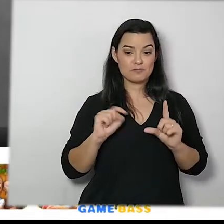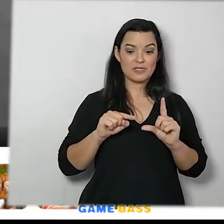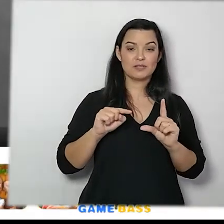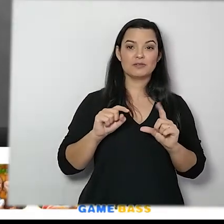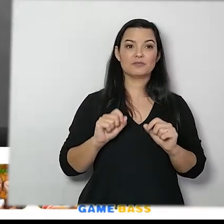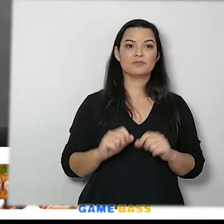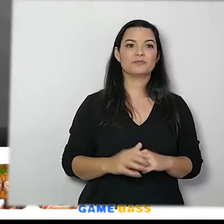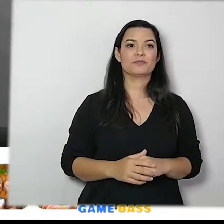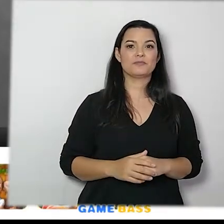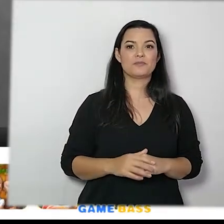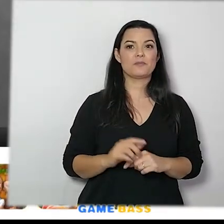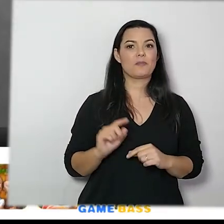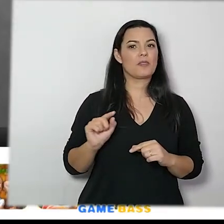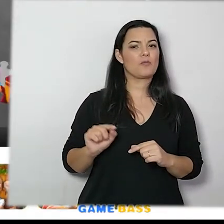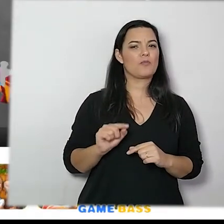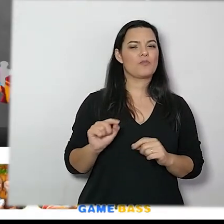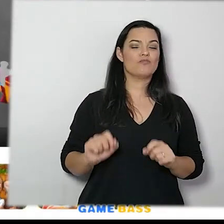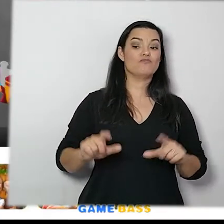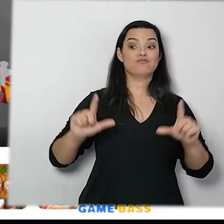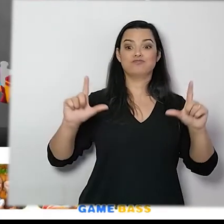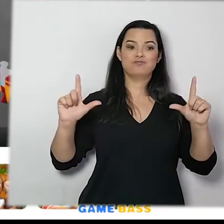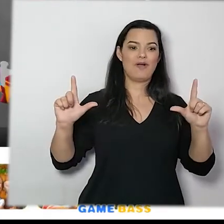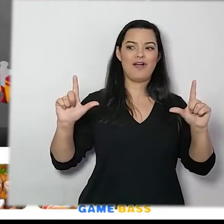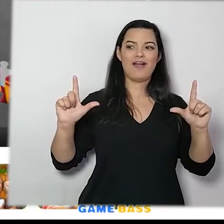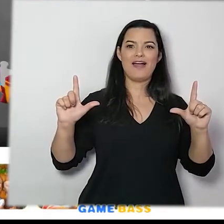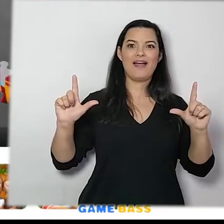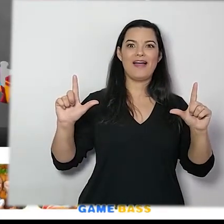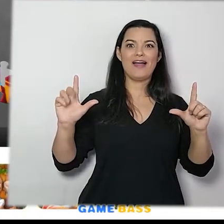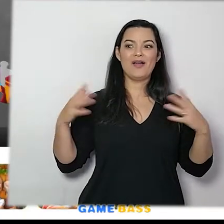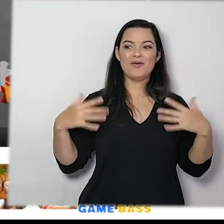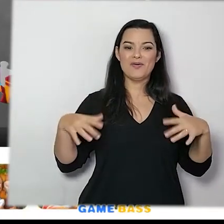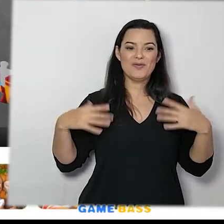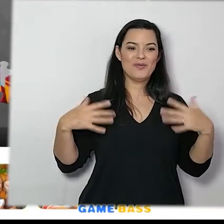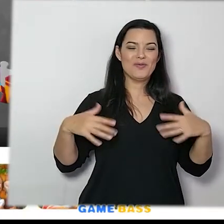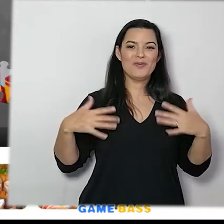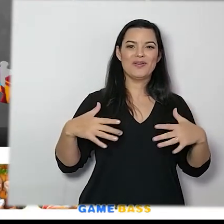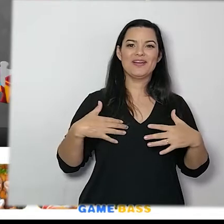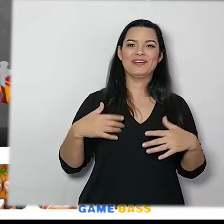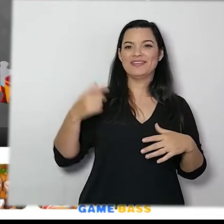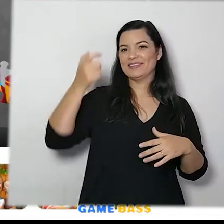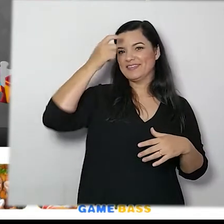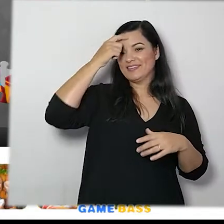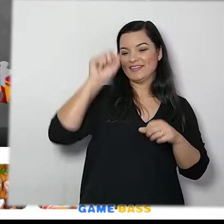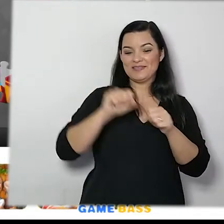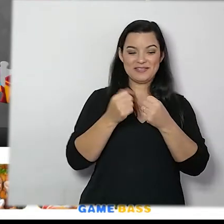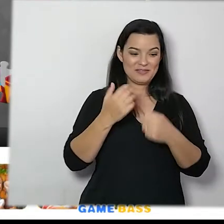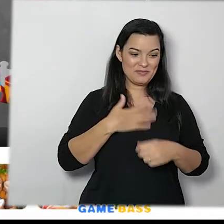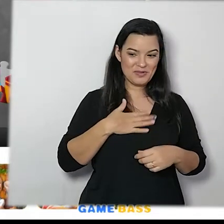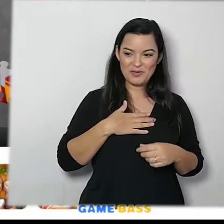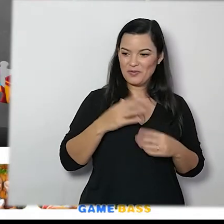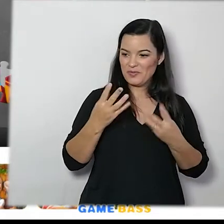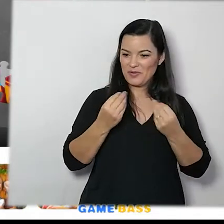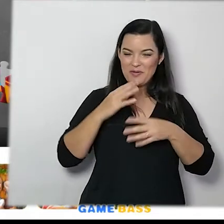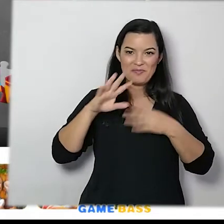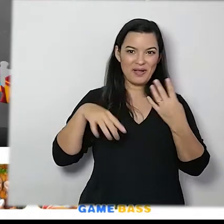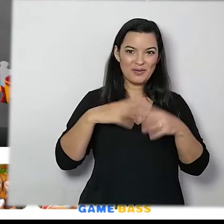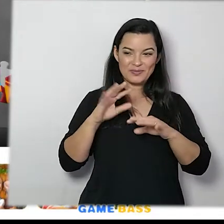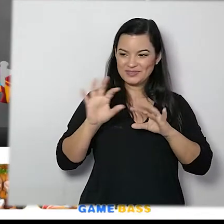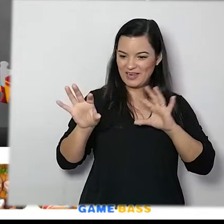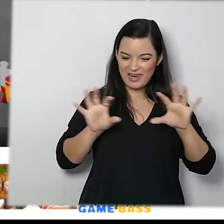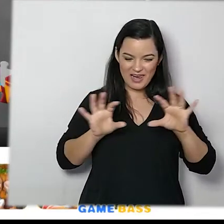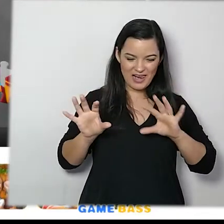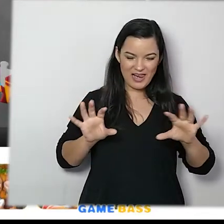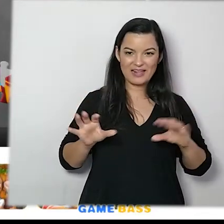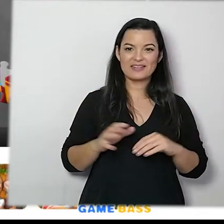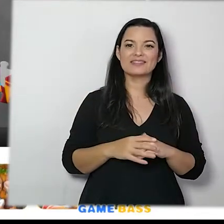nele e todas as pecinhas, ai meu Deus, do meu quebra-cabeça, aparecem aqui na tela